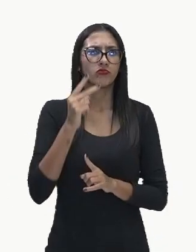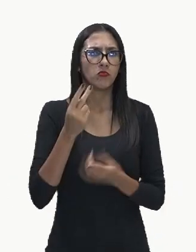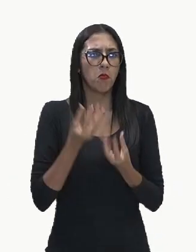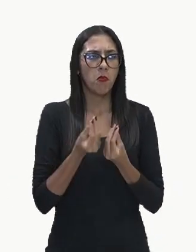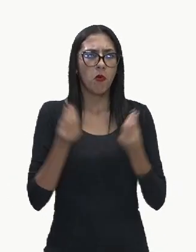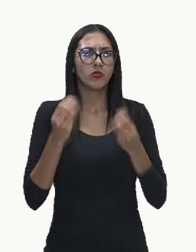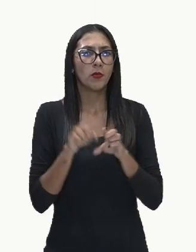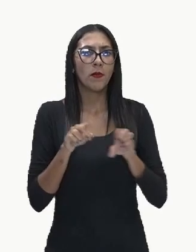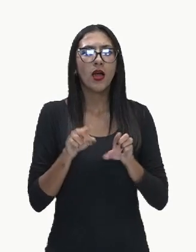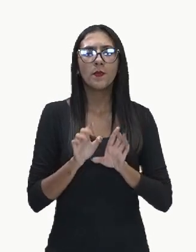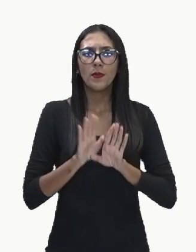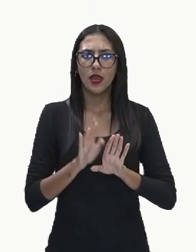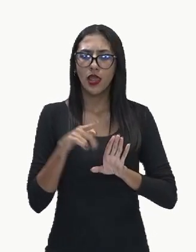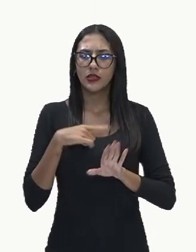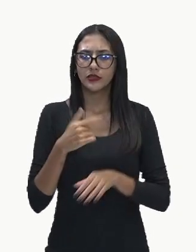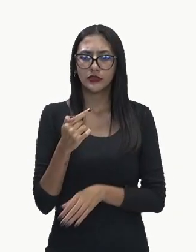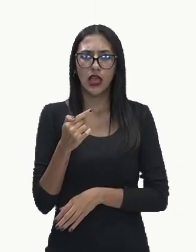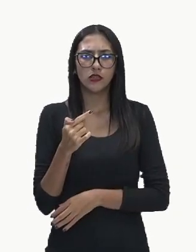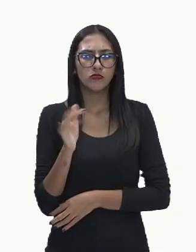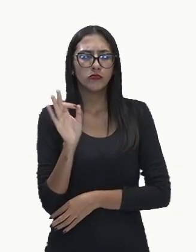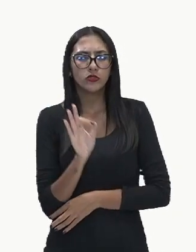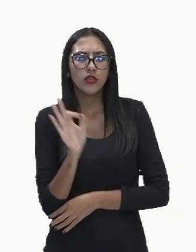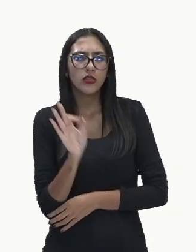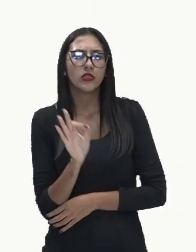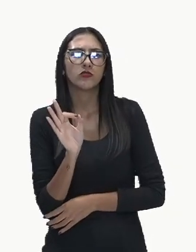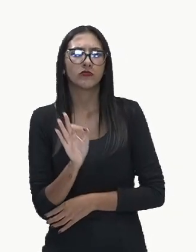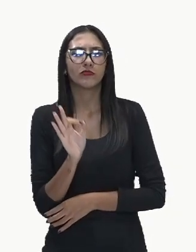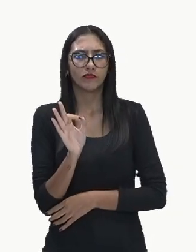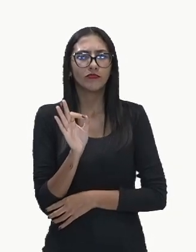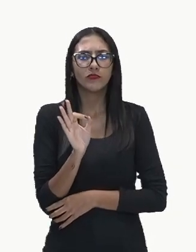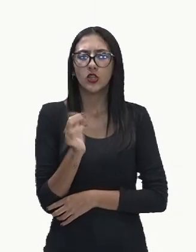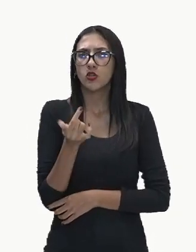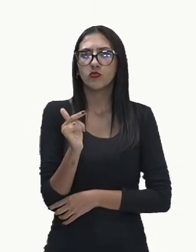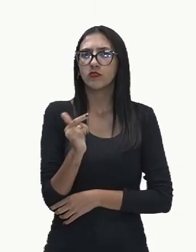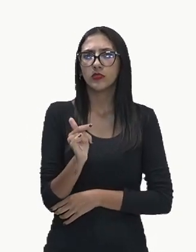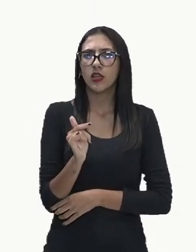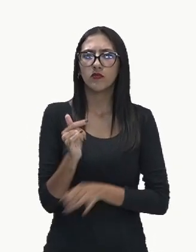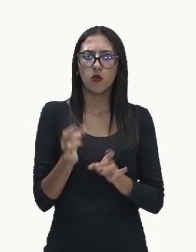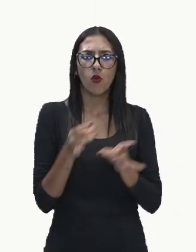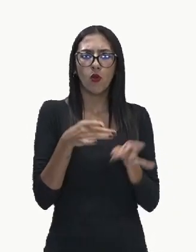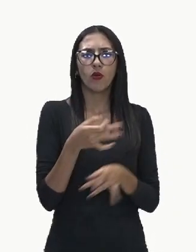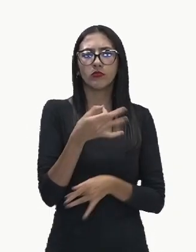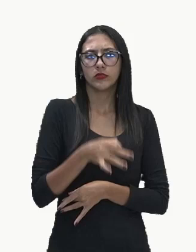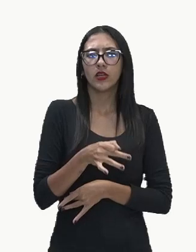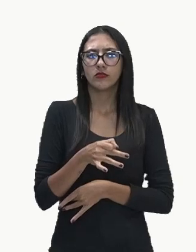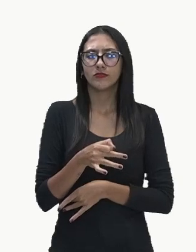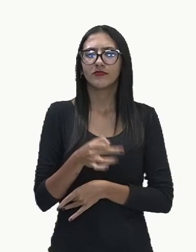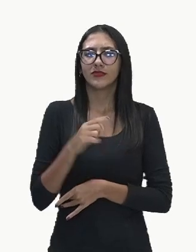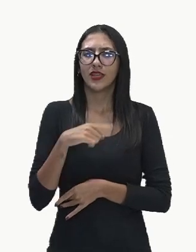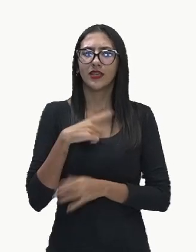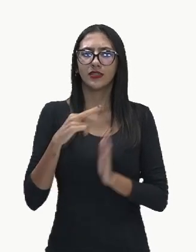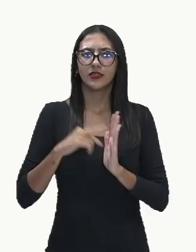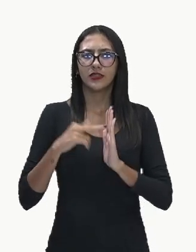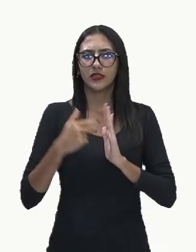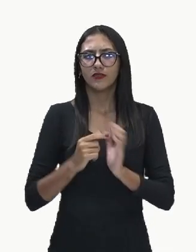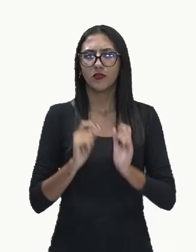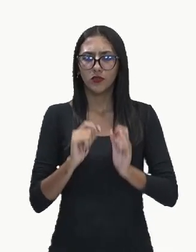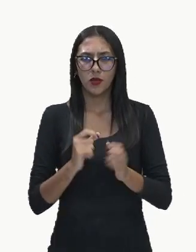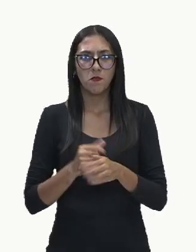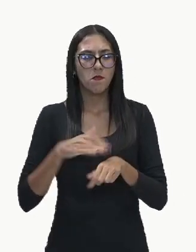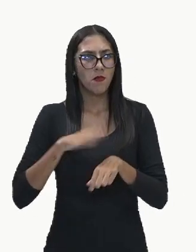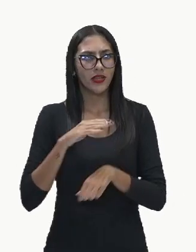os 7% não coletados, vejam só, equivalem a mais de 5 milhões de